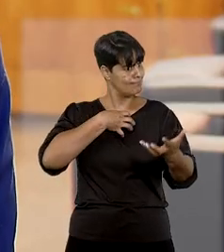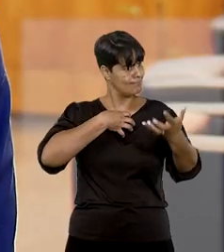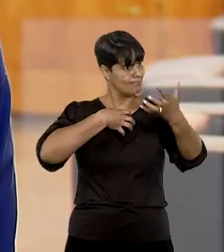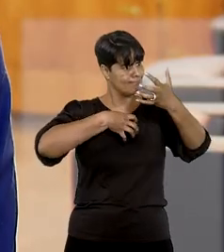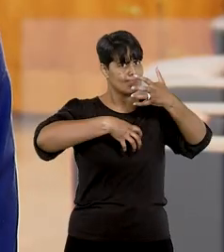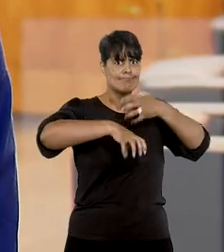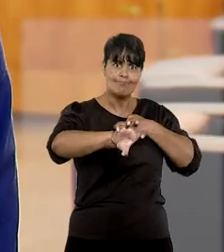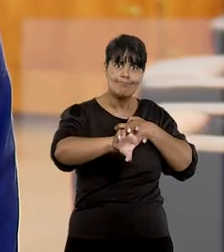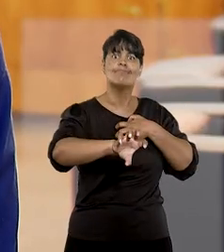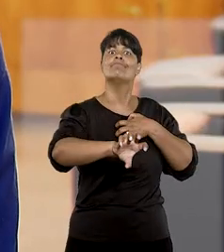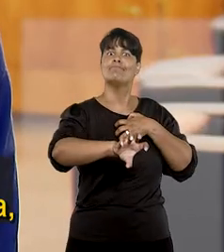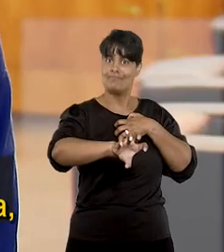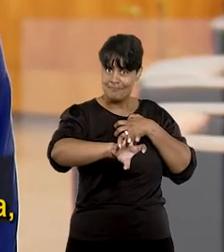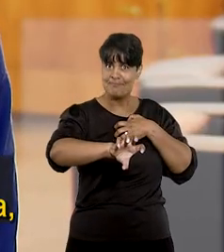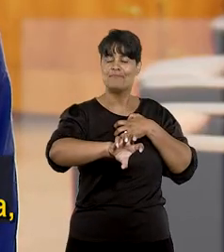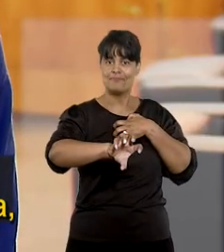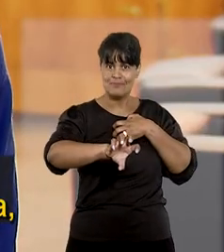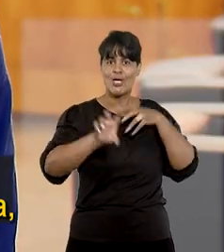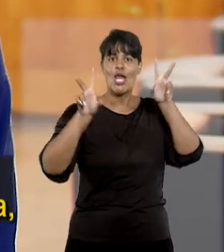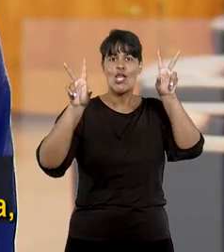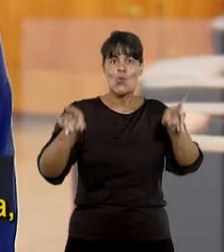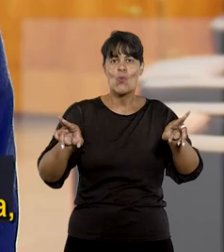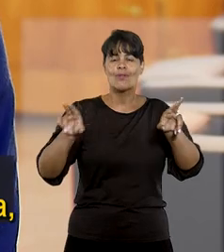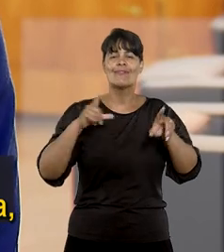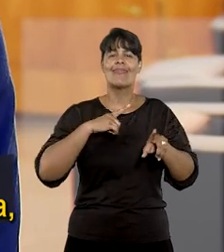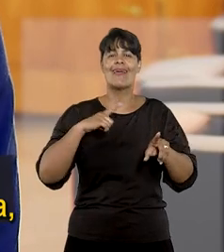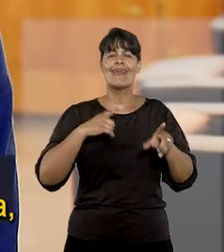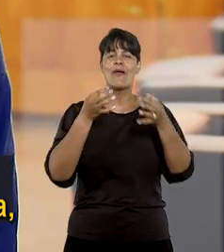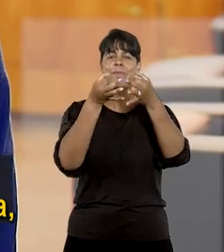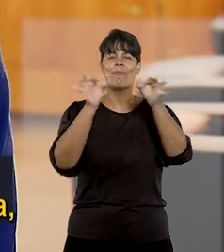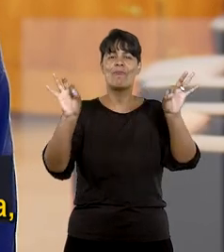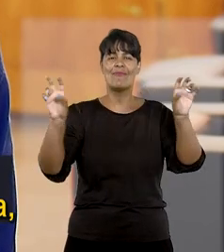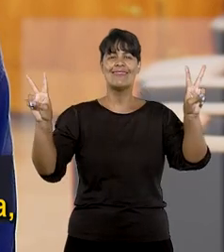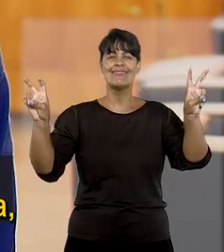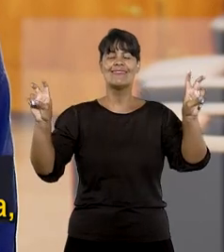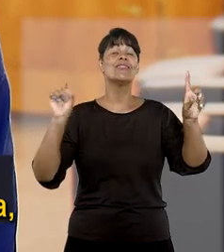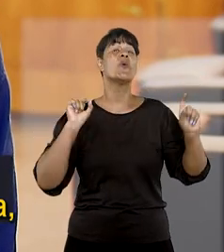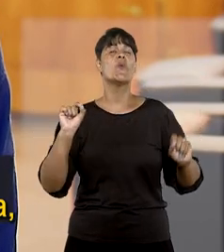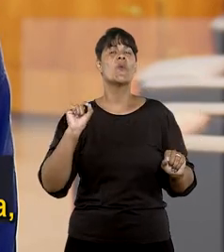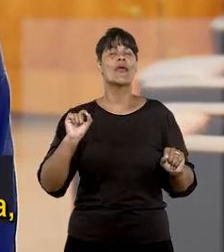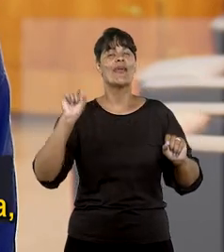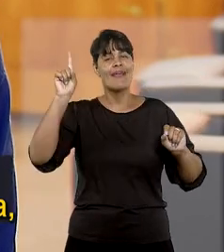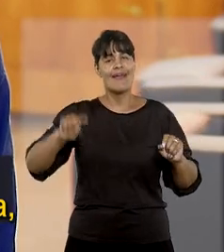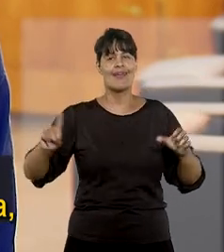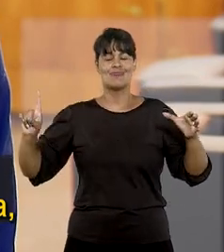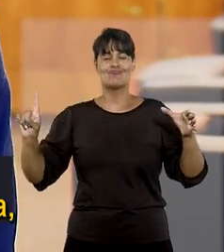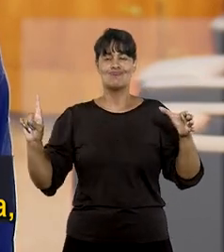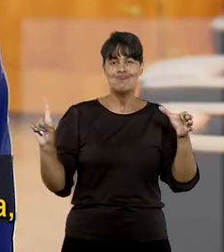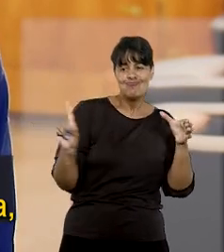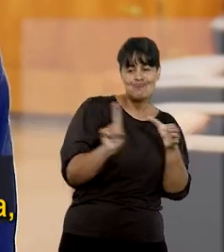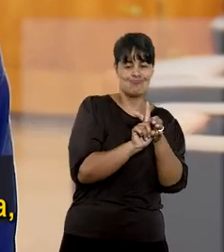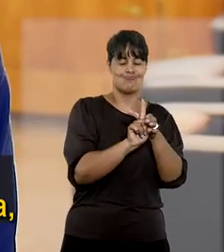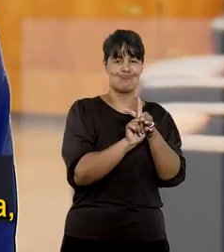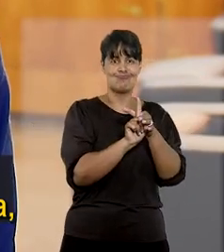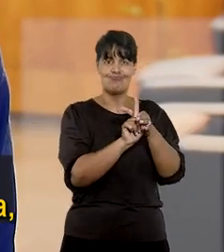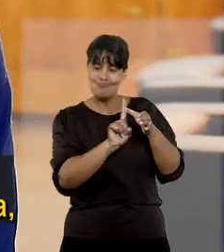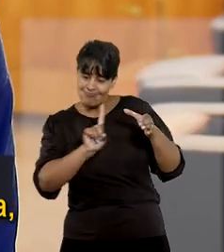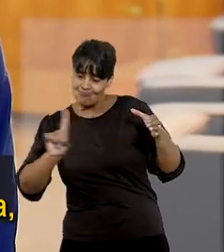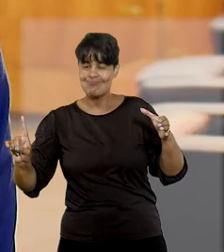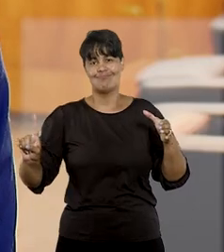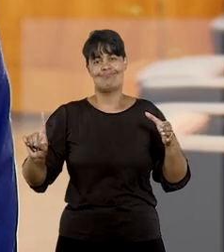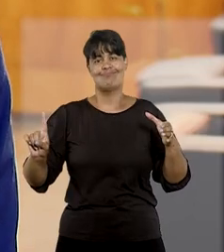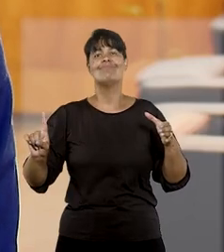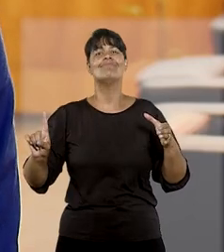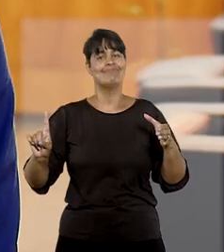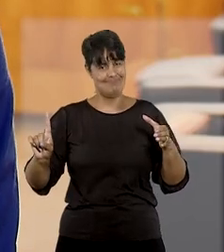empática, dentro inclusive de um lema que é próprio do universo das pessoas com deficiência,